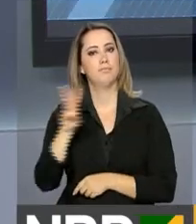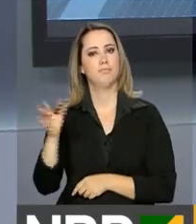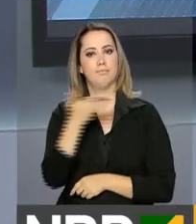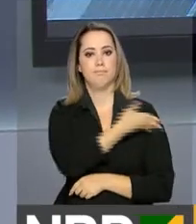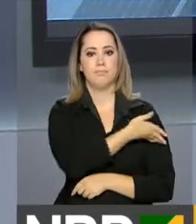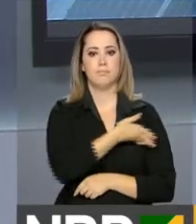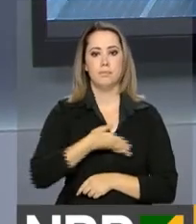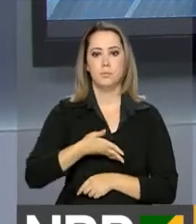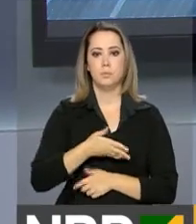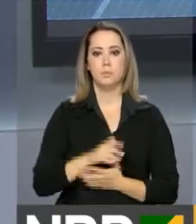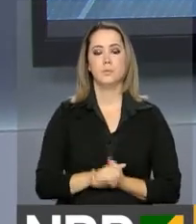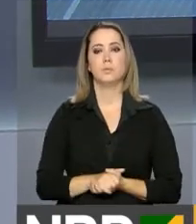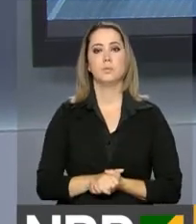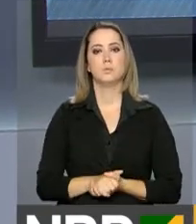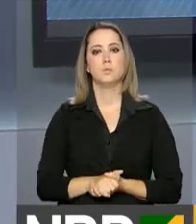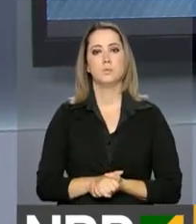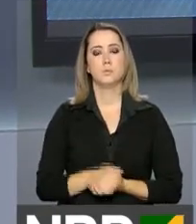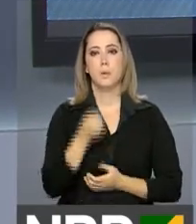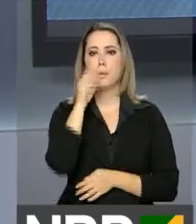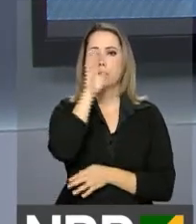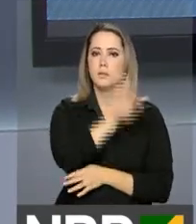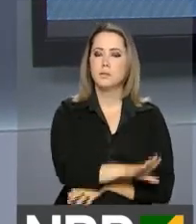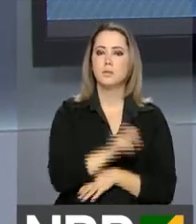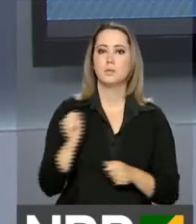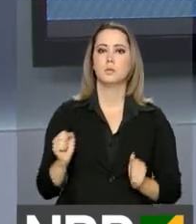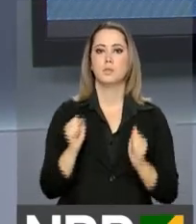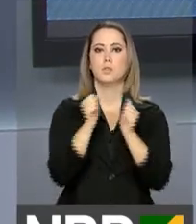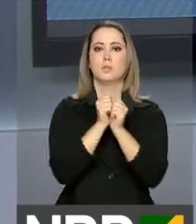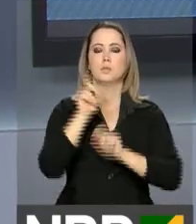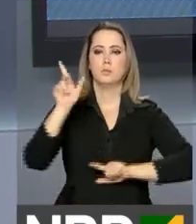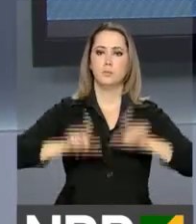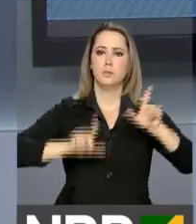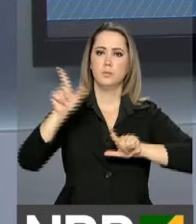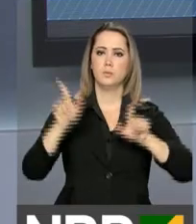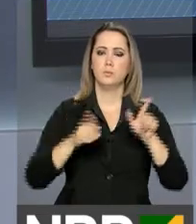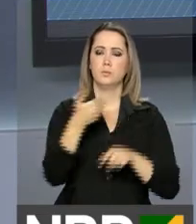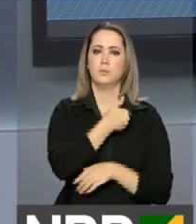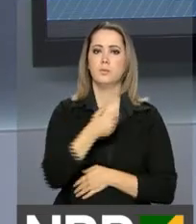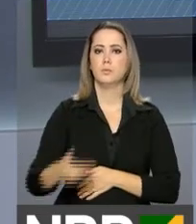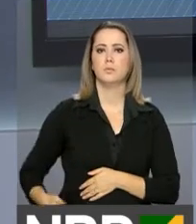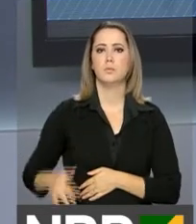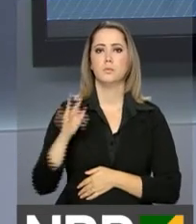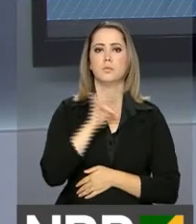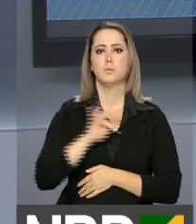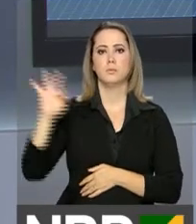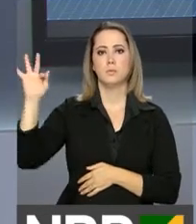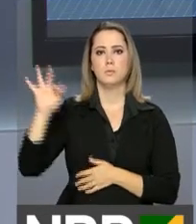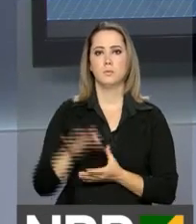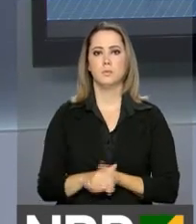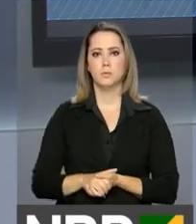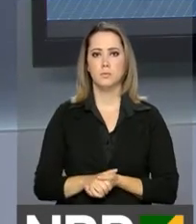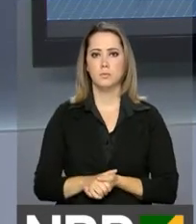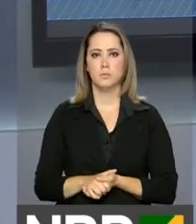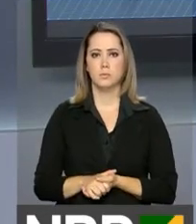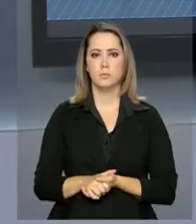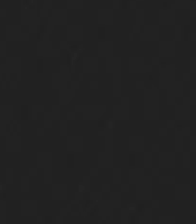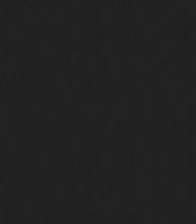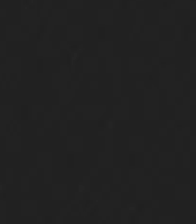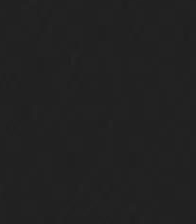em nossa página na internet. Uma boa tarde para você. Continue com a gente aqui na NBR, a TV do Governo Federal. Tchau.